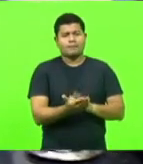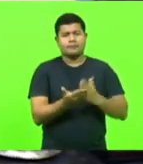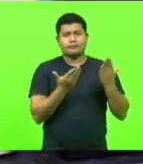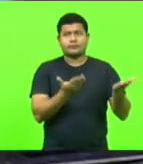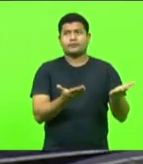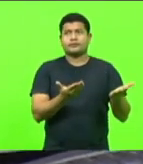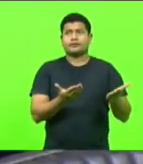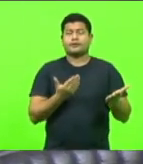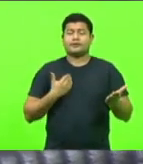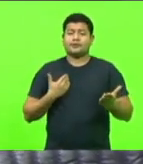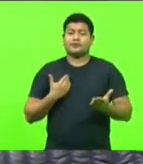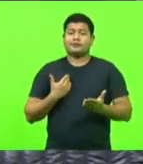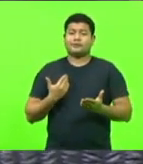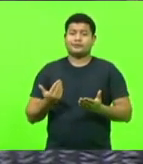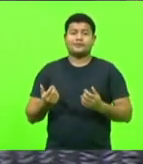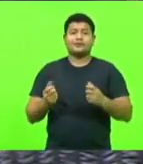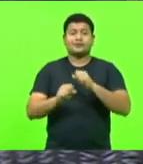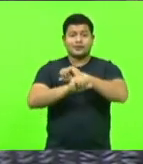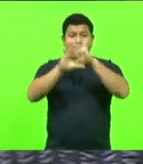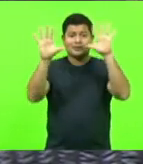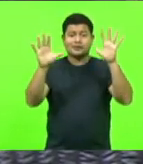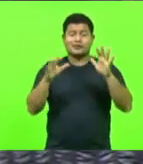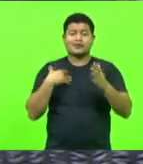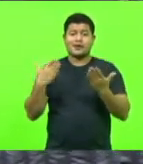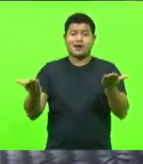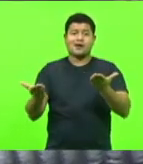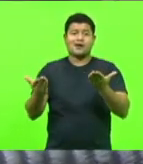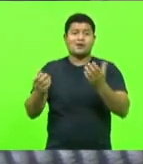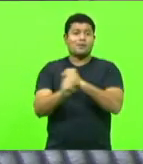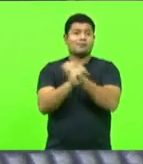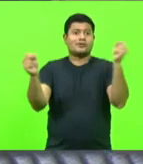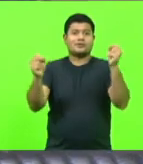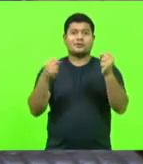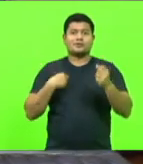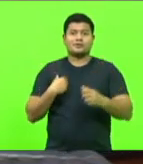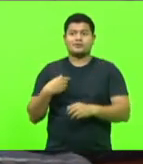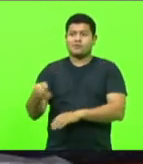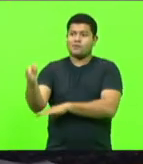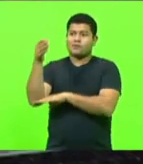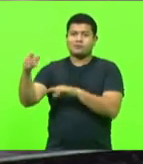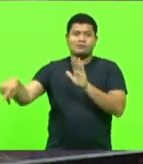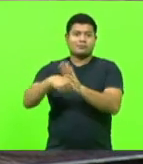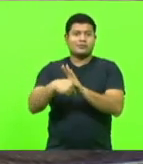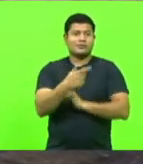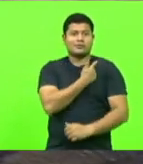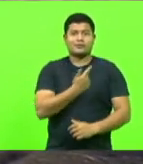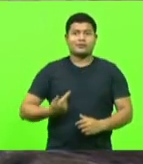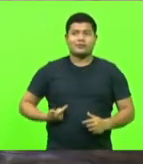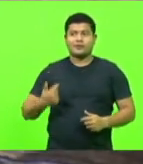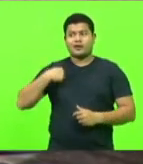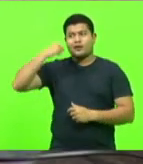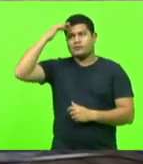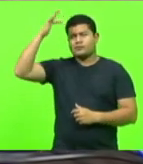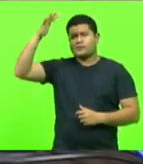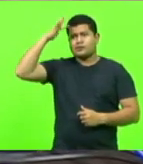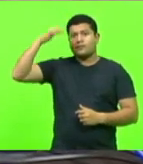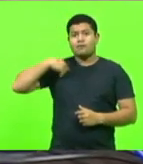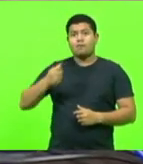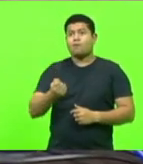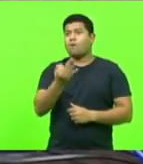absurdo do nosso Estado, um hotel estatal. Eu fico imaginando quantas hospedagens